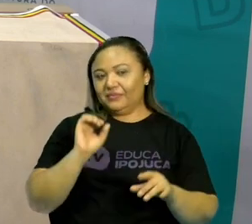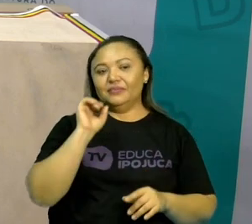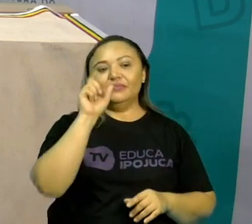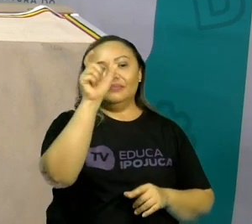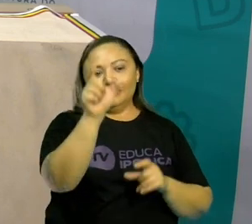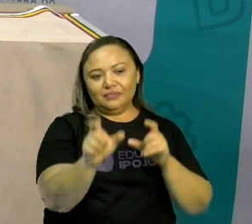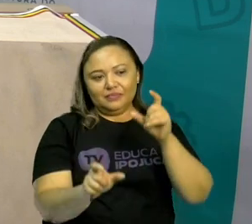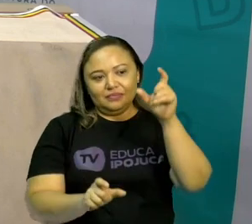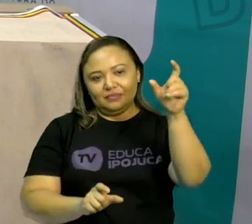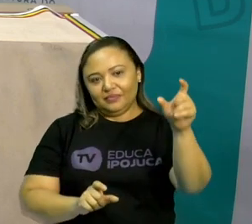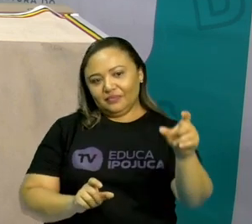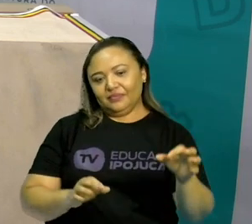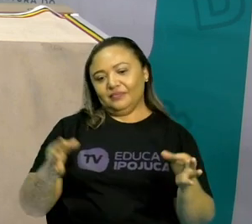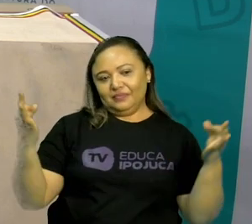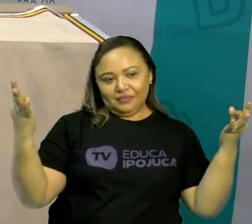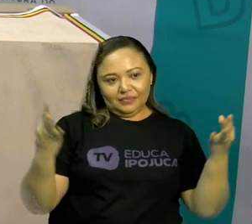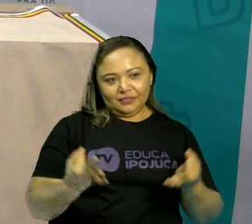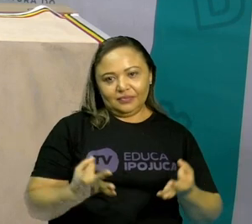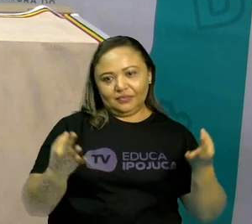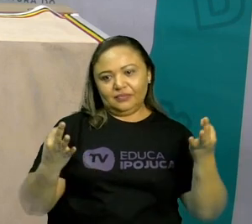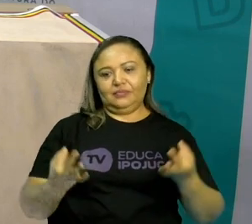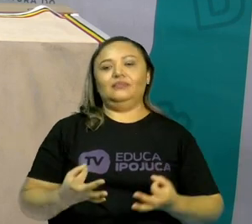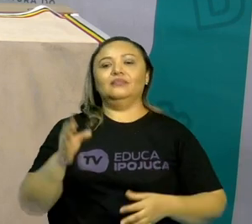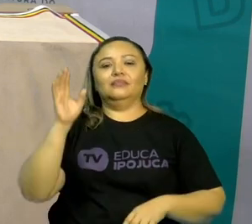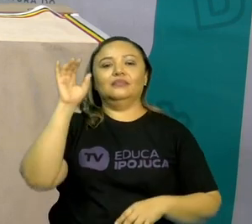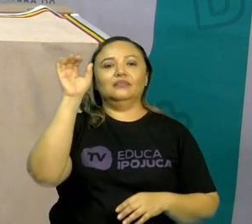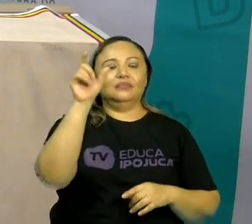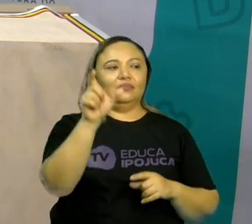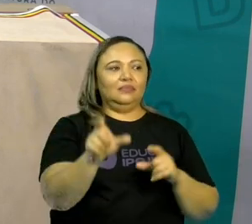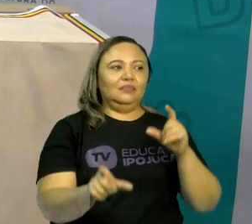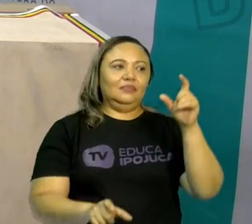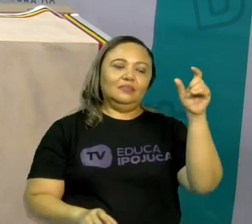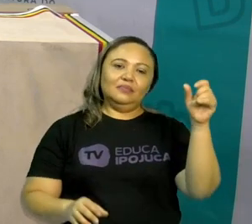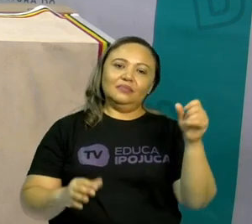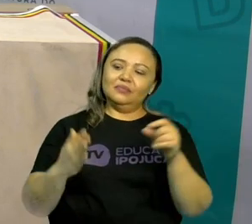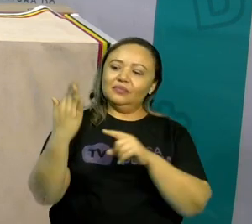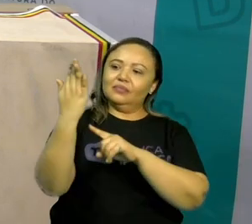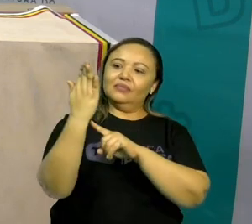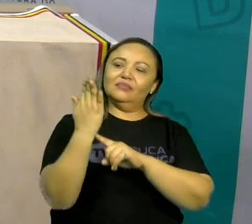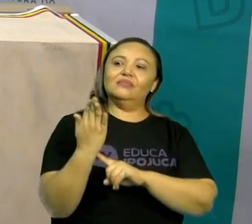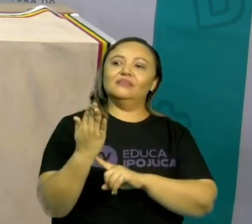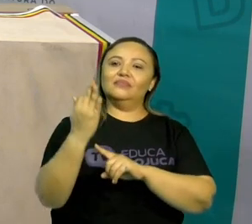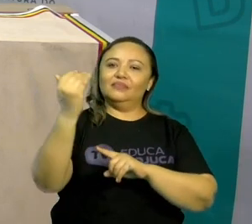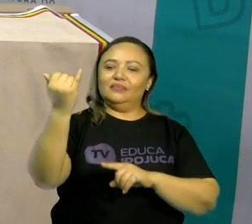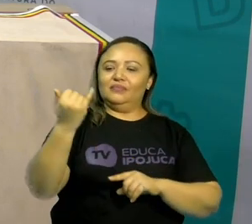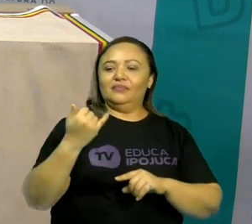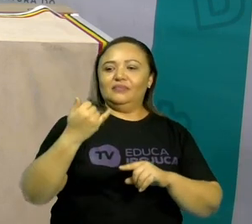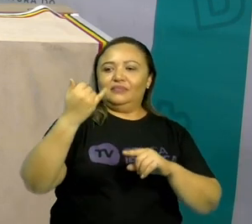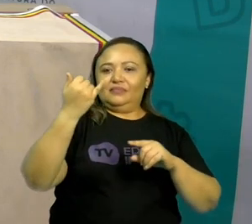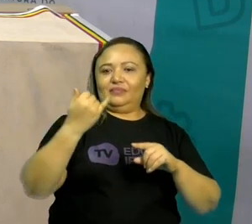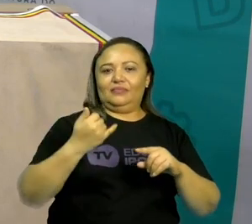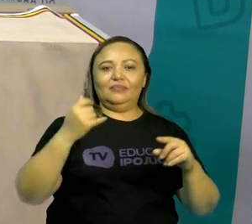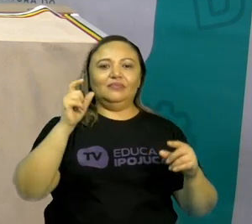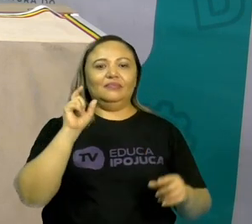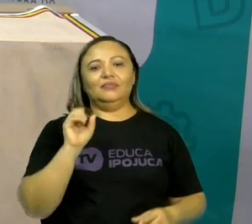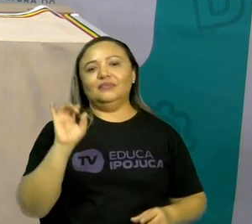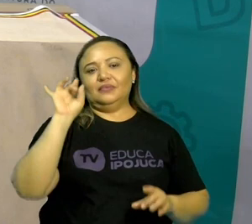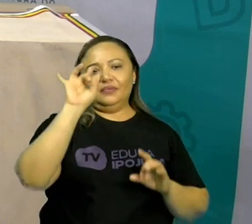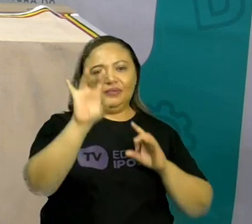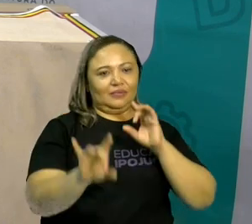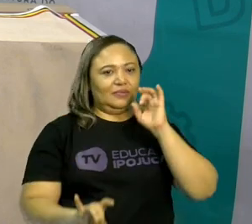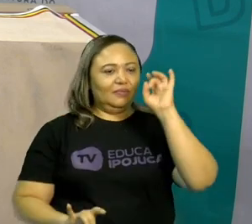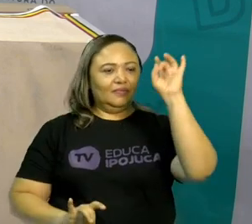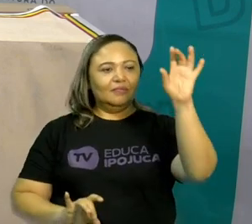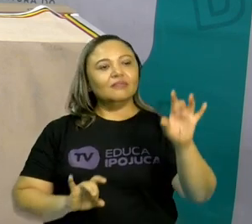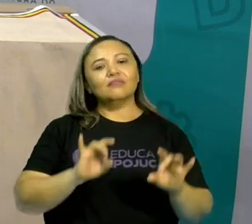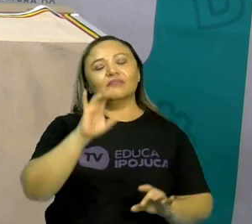E é perfeito que isso seja sempre assim. Espelho meu. Disse pra mim.